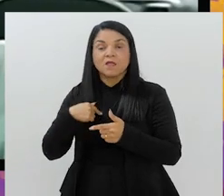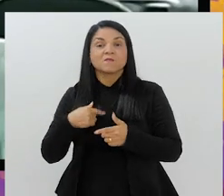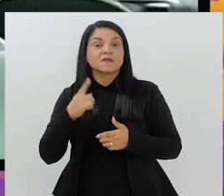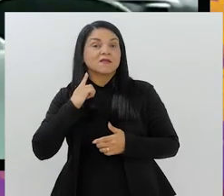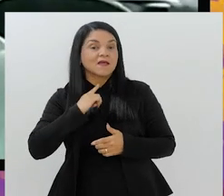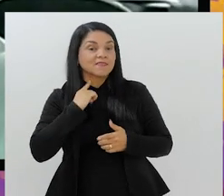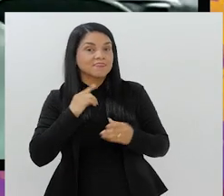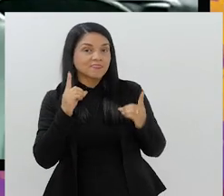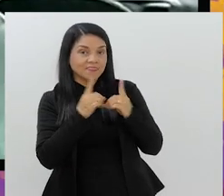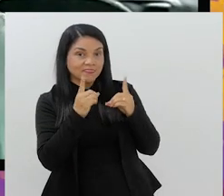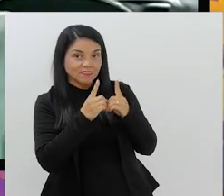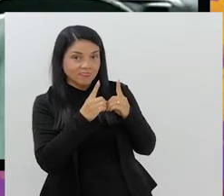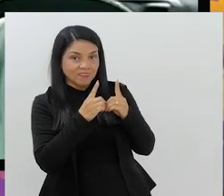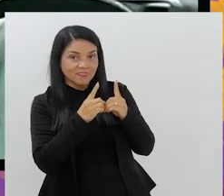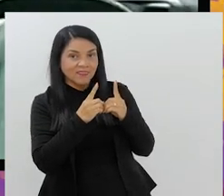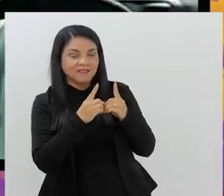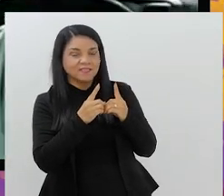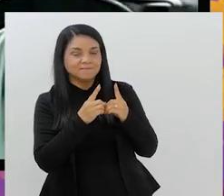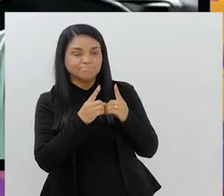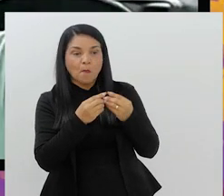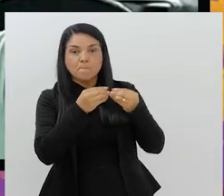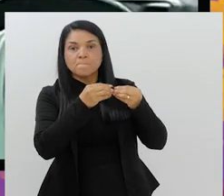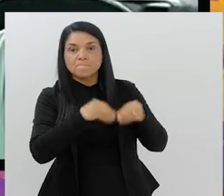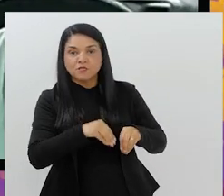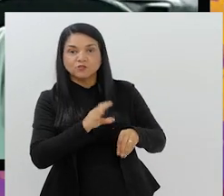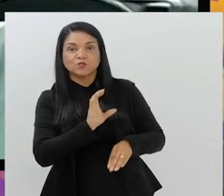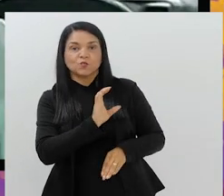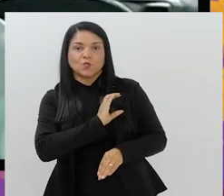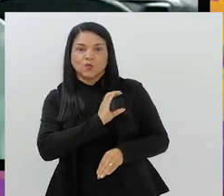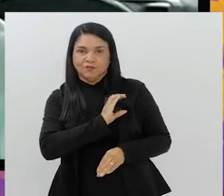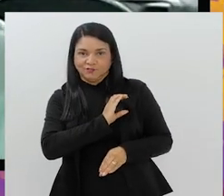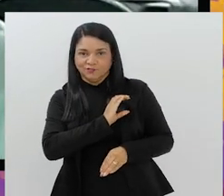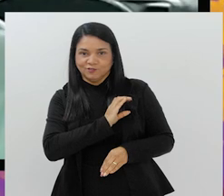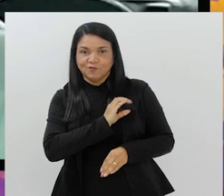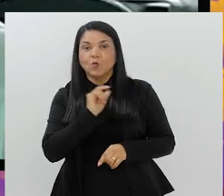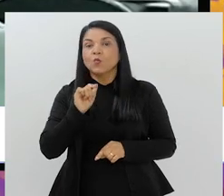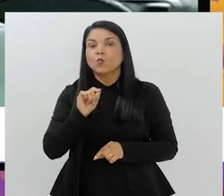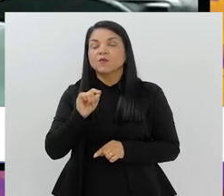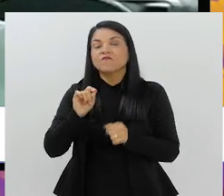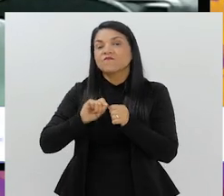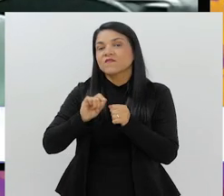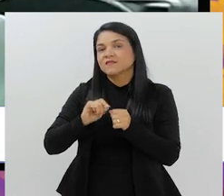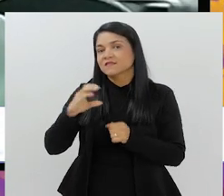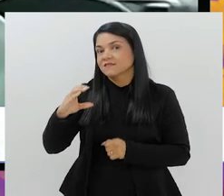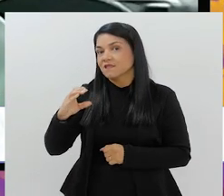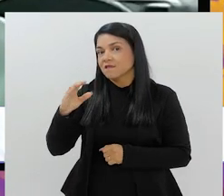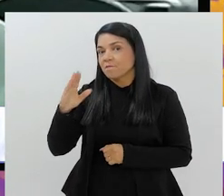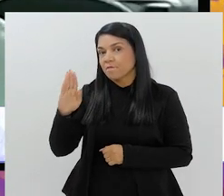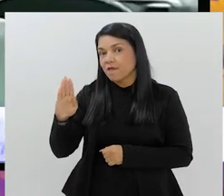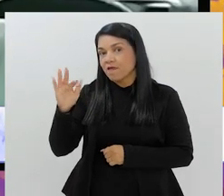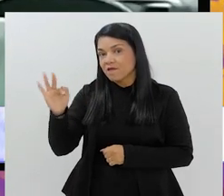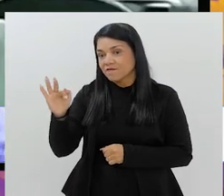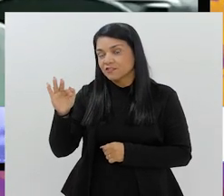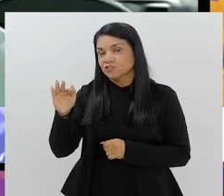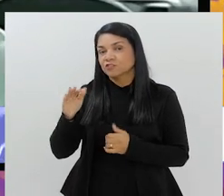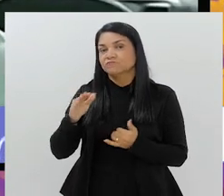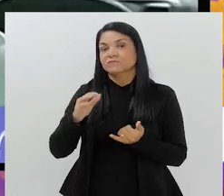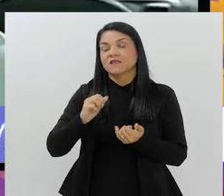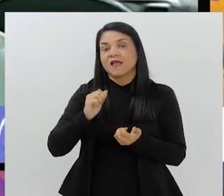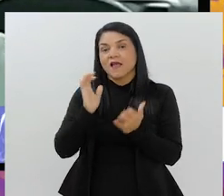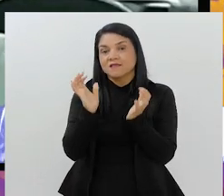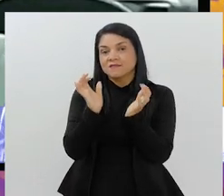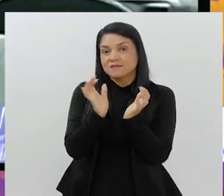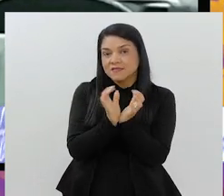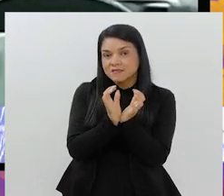para atender o Flamengo, ele atinge o Corinthians. E aí, o que faz a CBF? Tira a